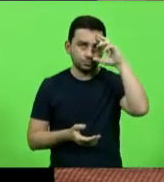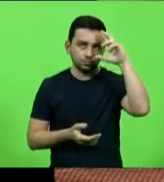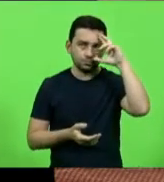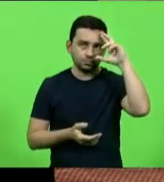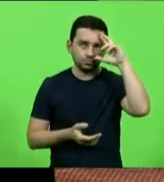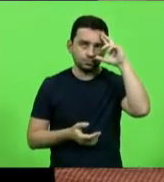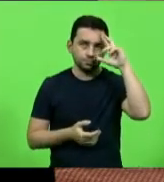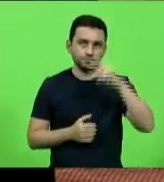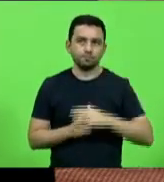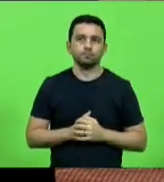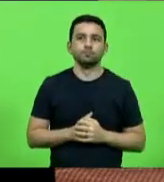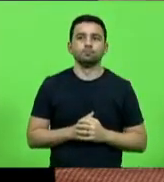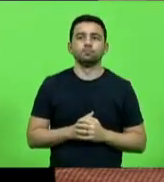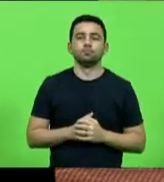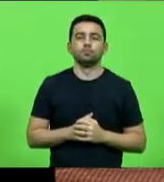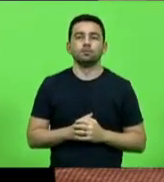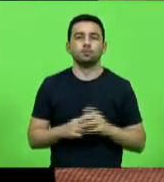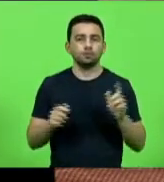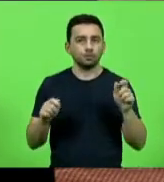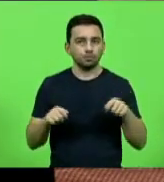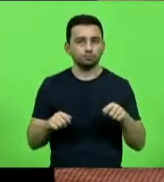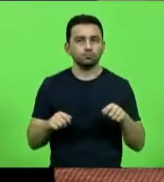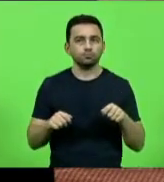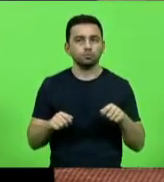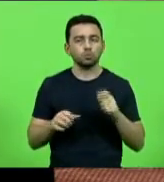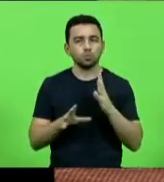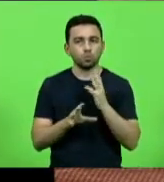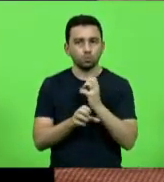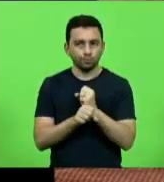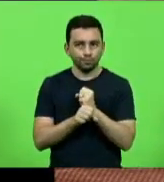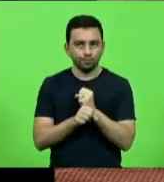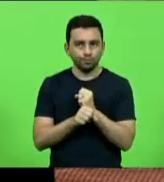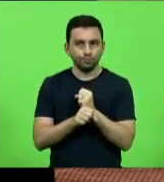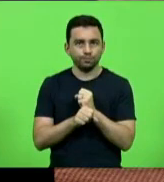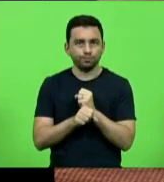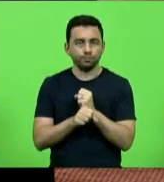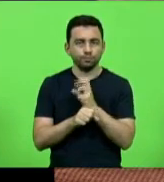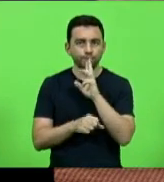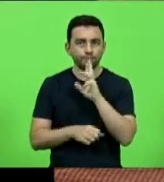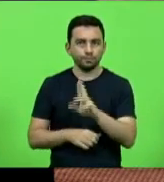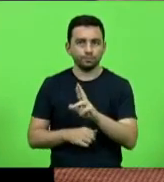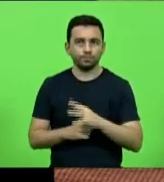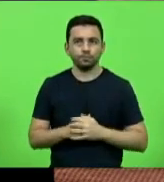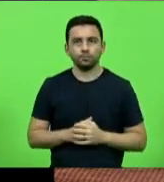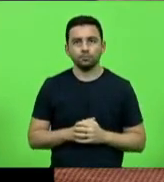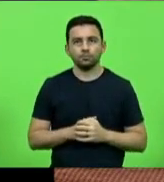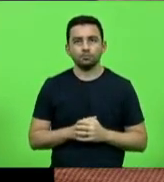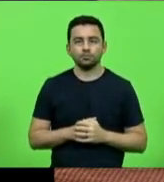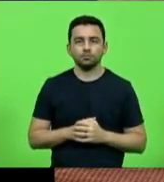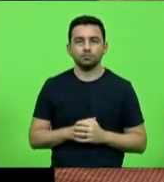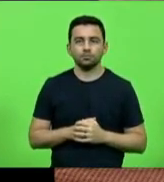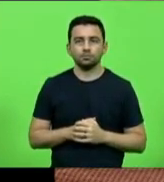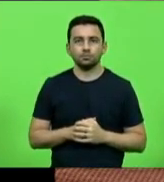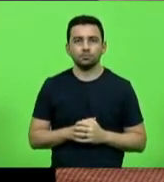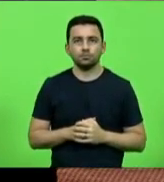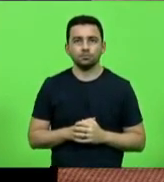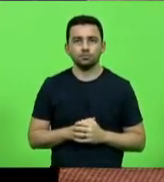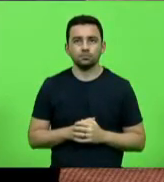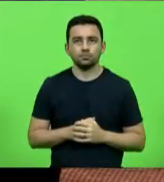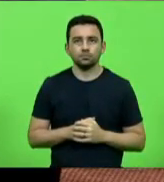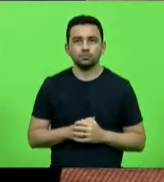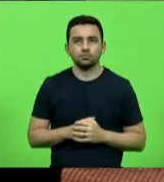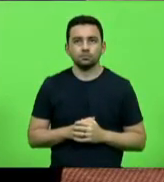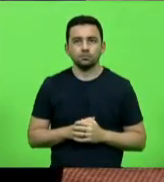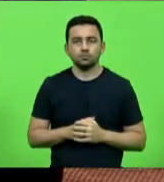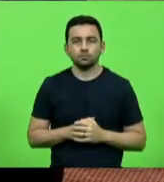para que faça o boletim com o resultado de votação. Questão de ordem, deputado Marcos Vieira.